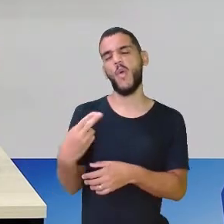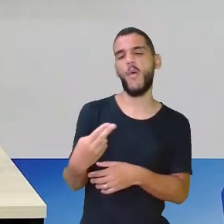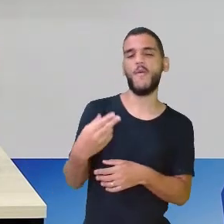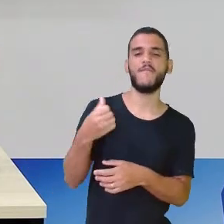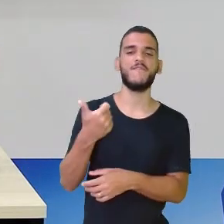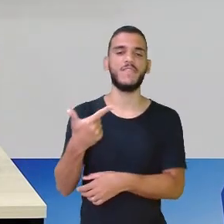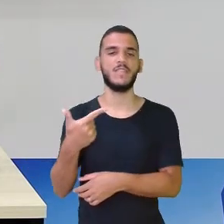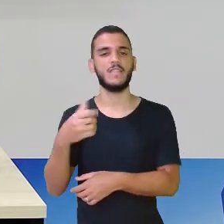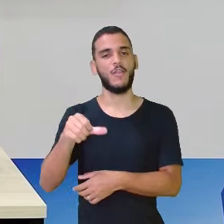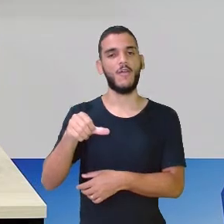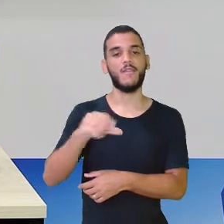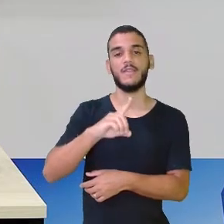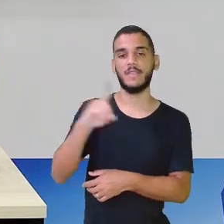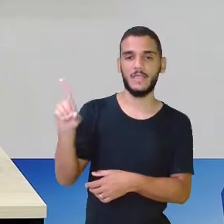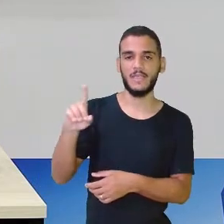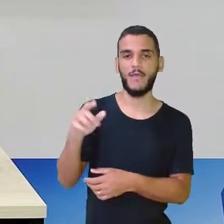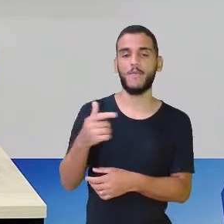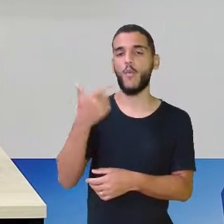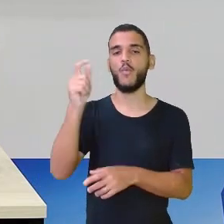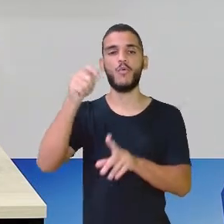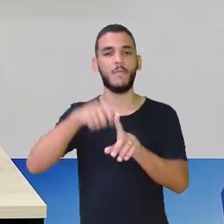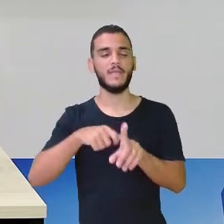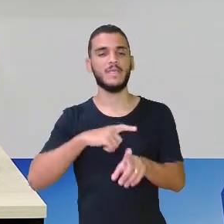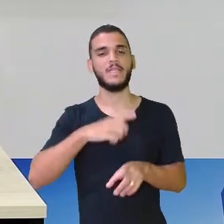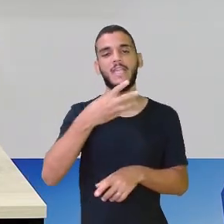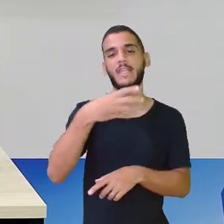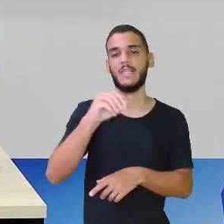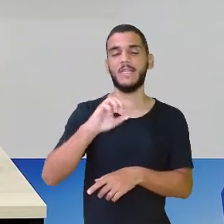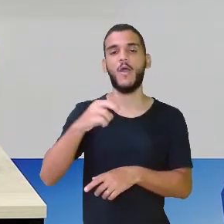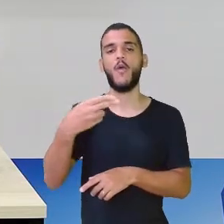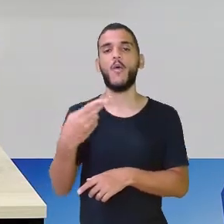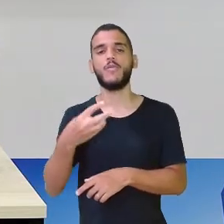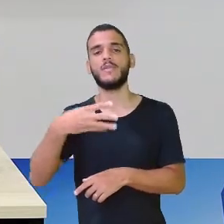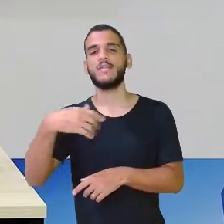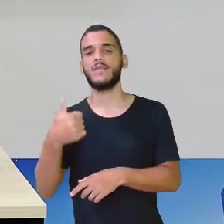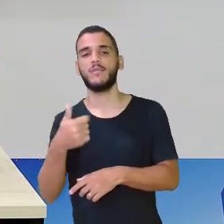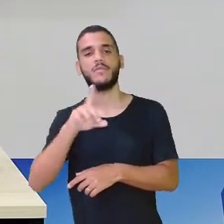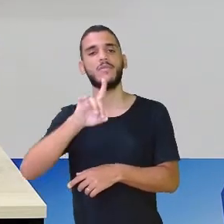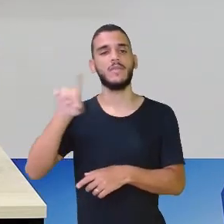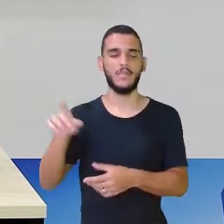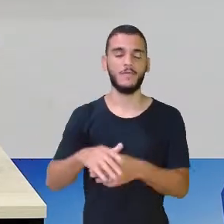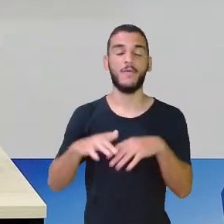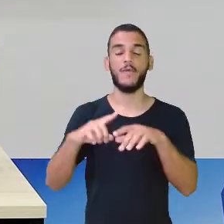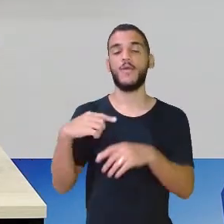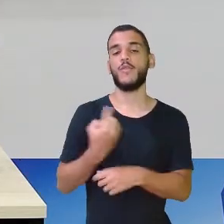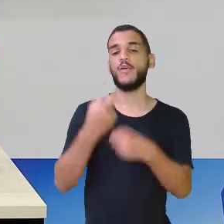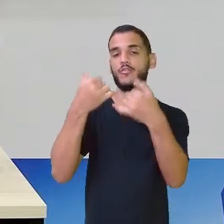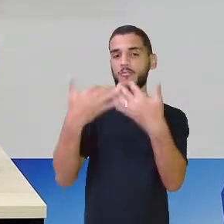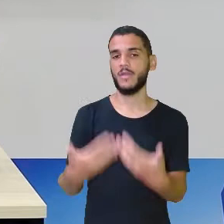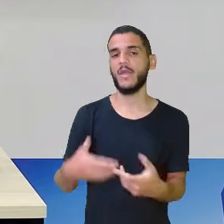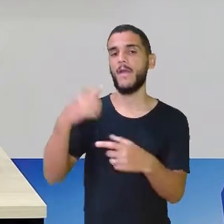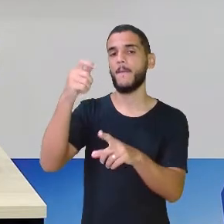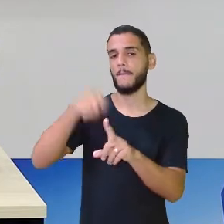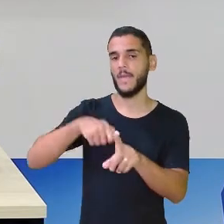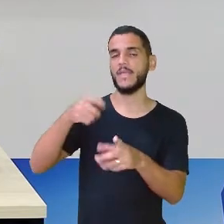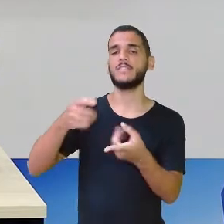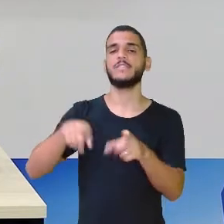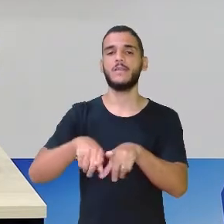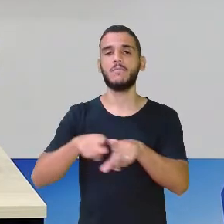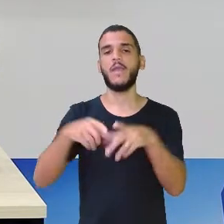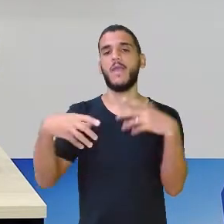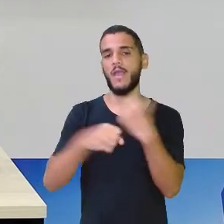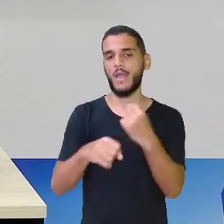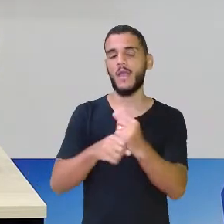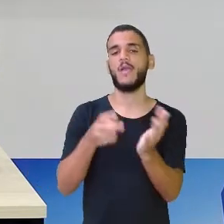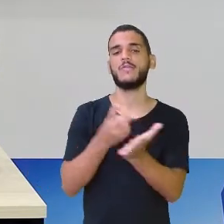os outros meses, 30 ou 31 dias. Mas quando a gente está falando de mês e a gente está pensando em cálculo, a gente sempre